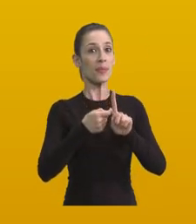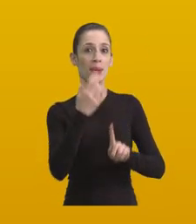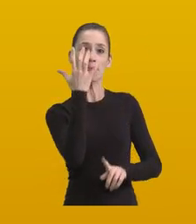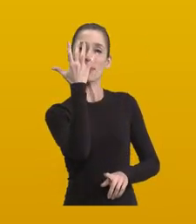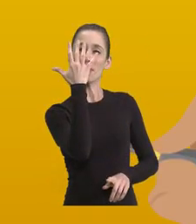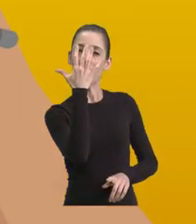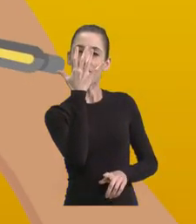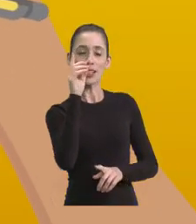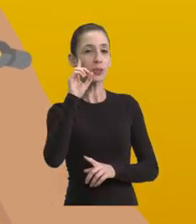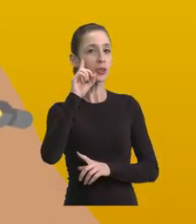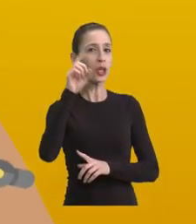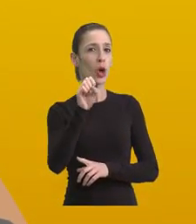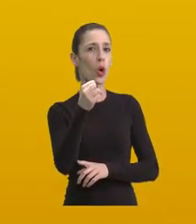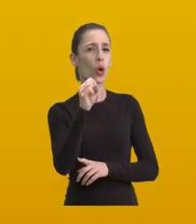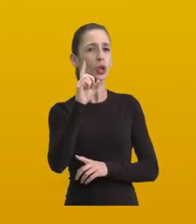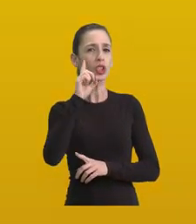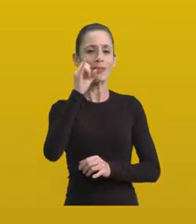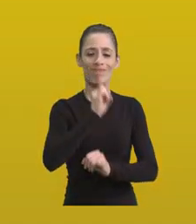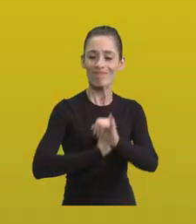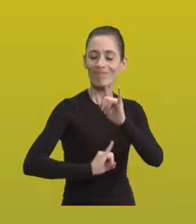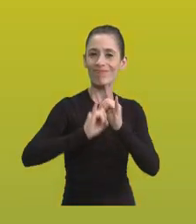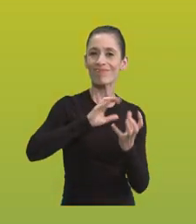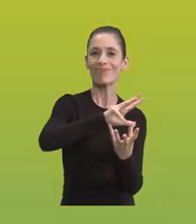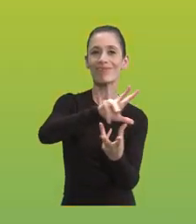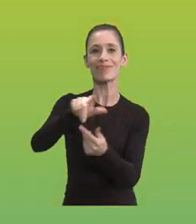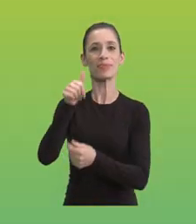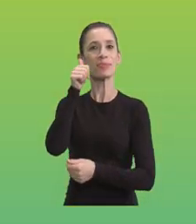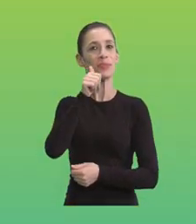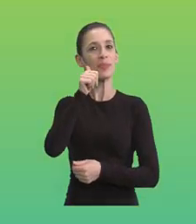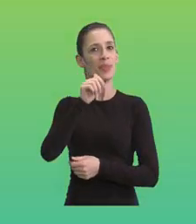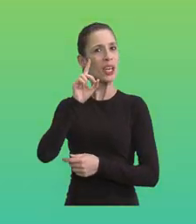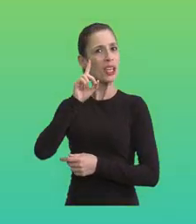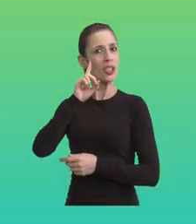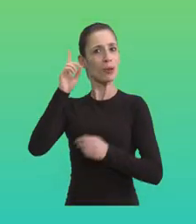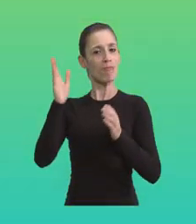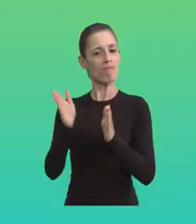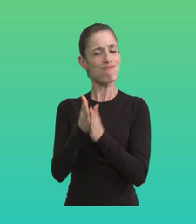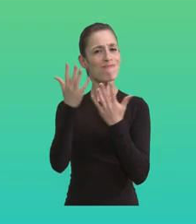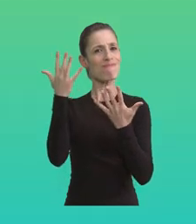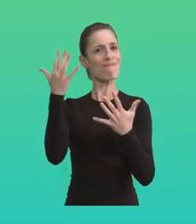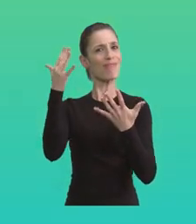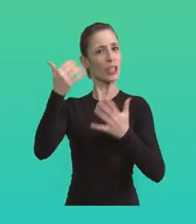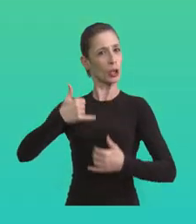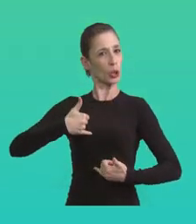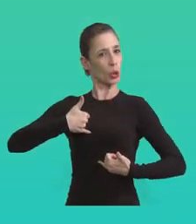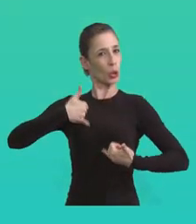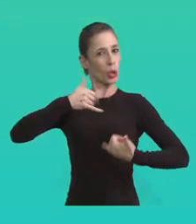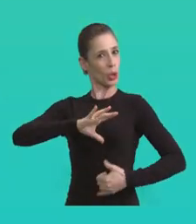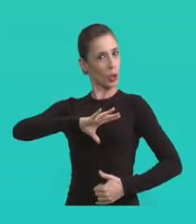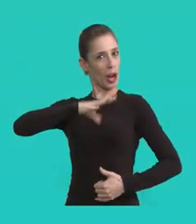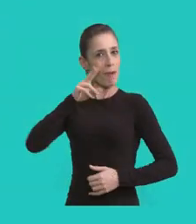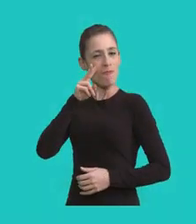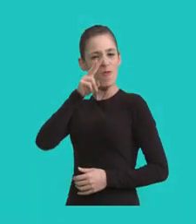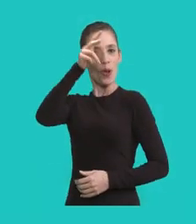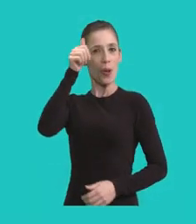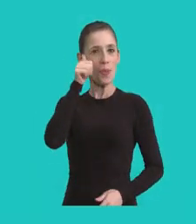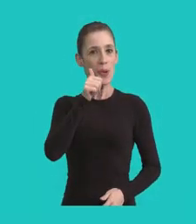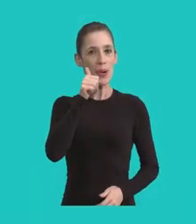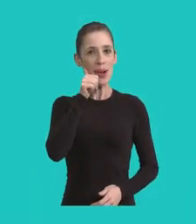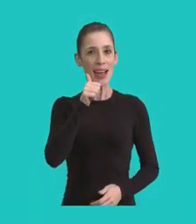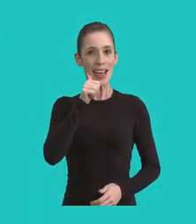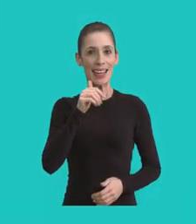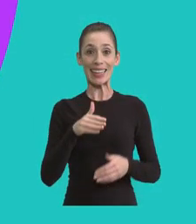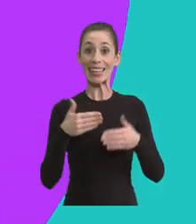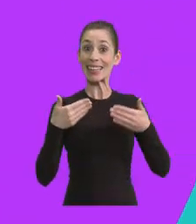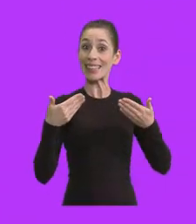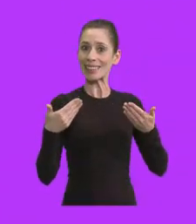Mês de março, dia 8, é o Dia Internacional da Mulher. Um dia de comemorarmos com orgulho, a coragem e a